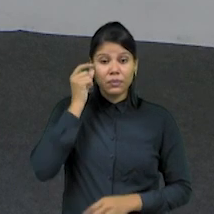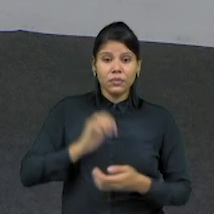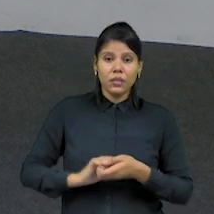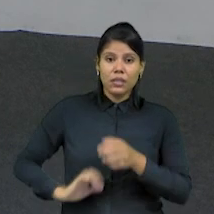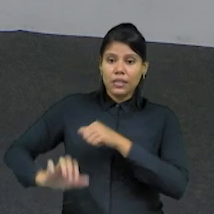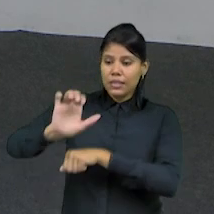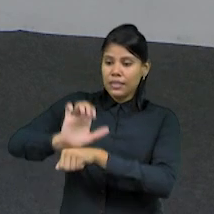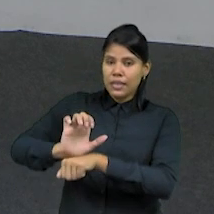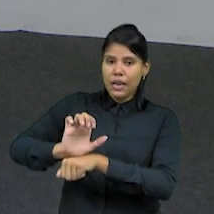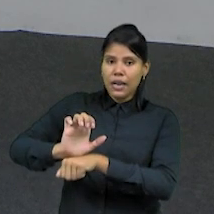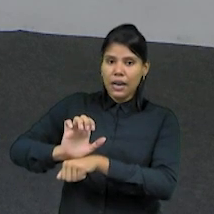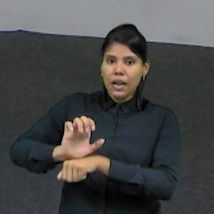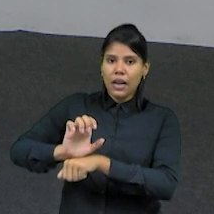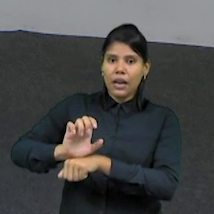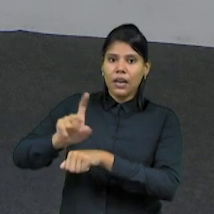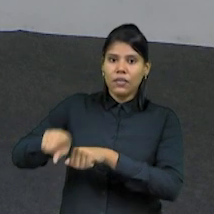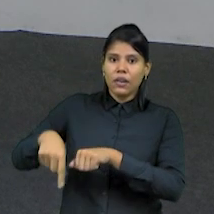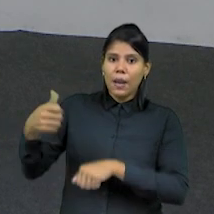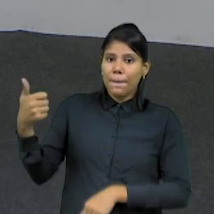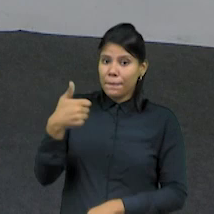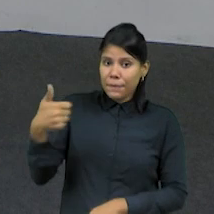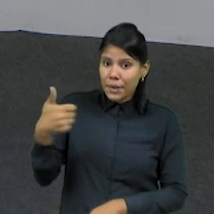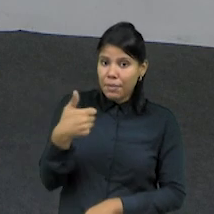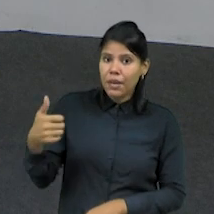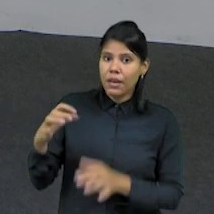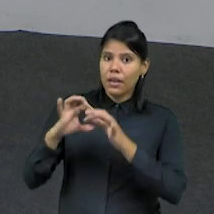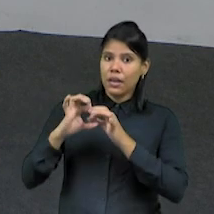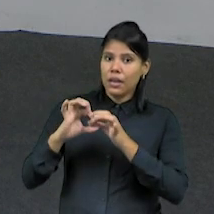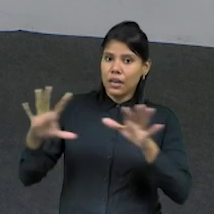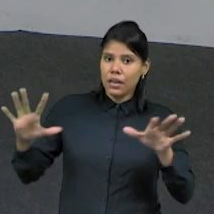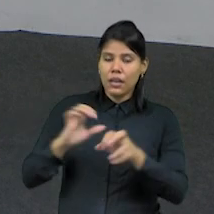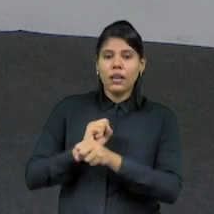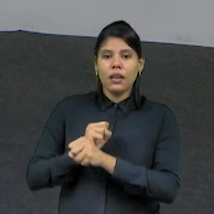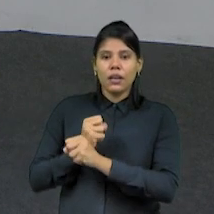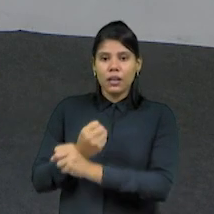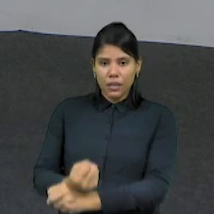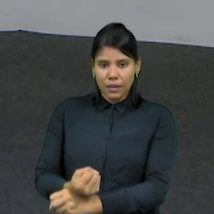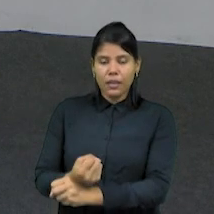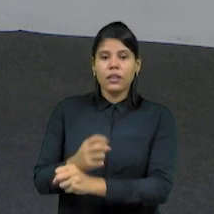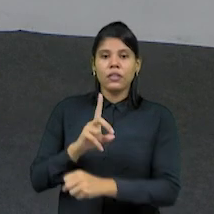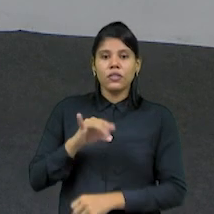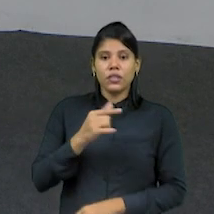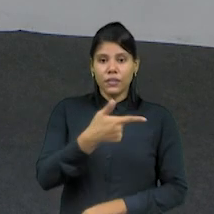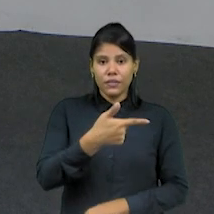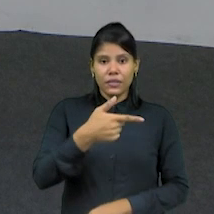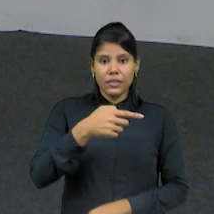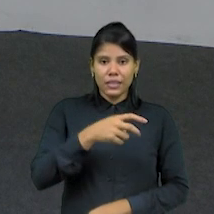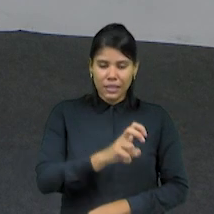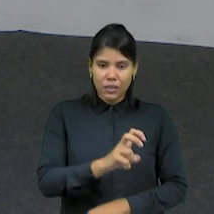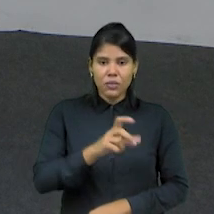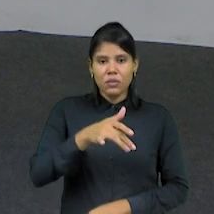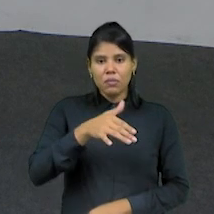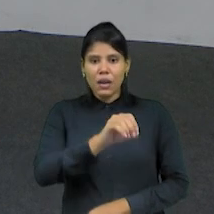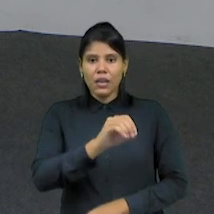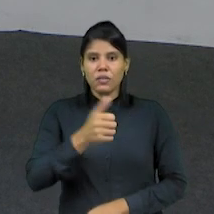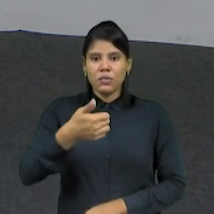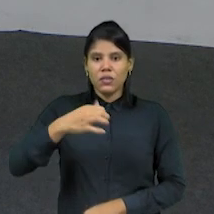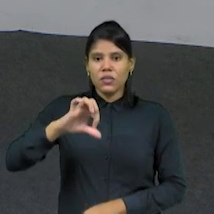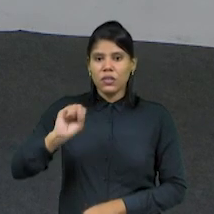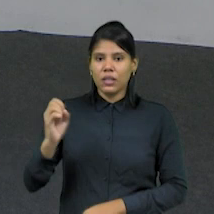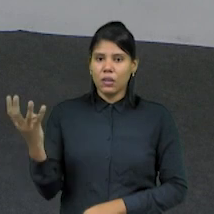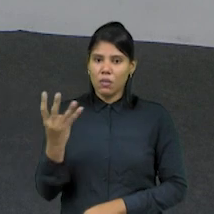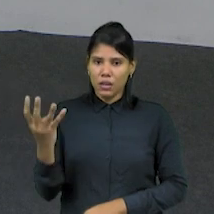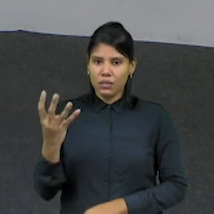brasileira a libertar os escravos em 25 de março de 1884, quatro anos antes da